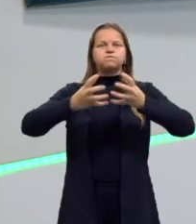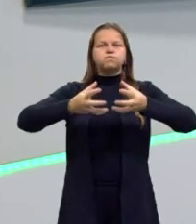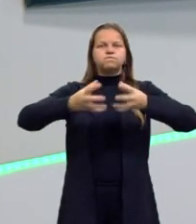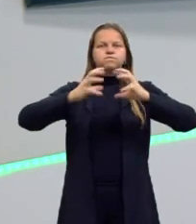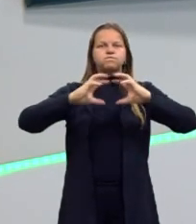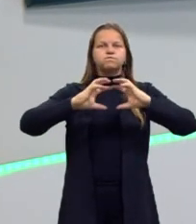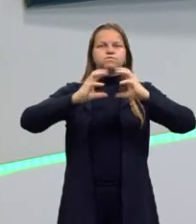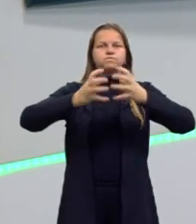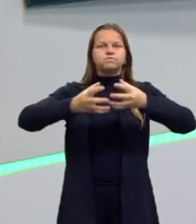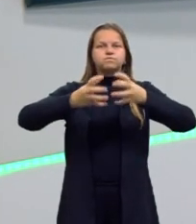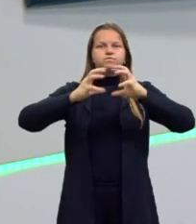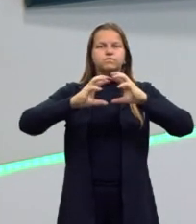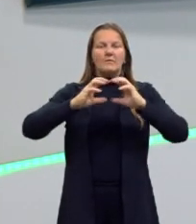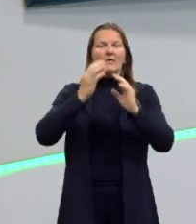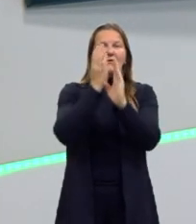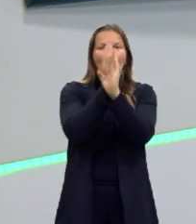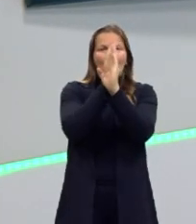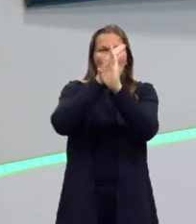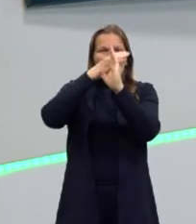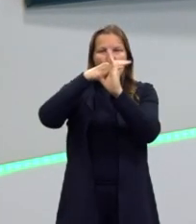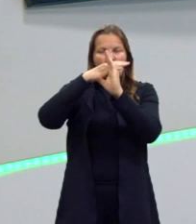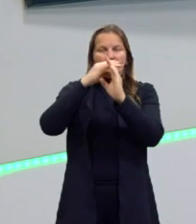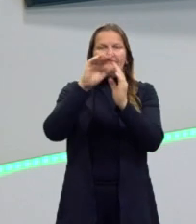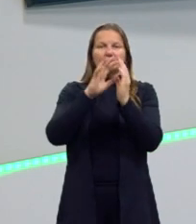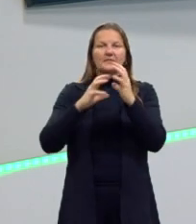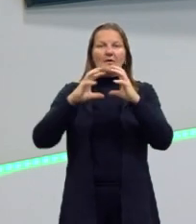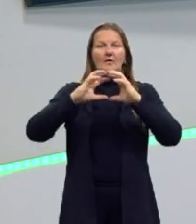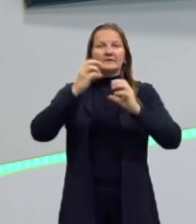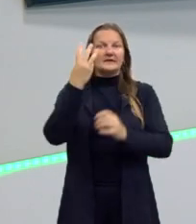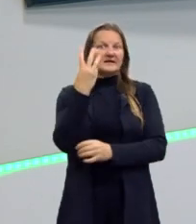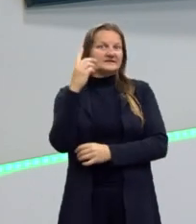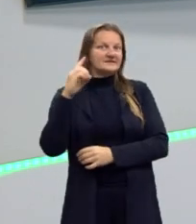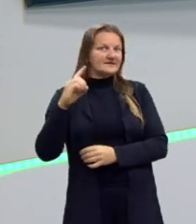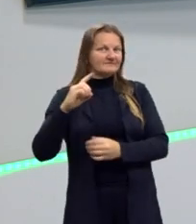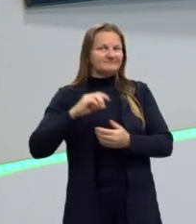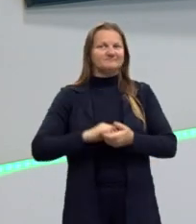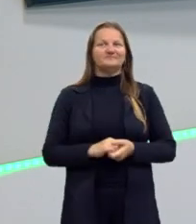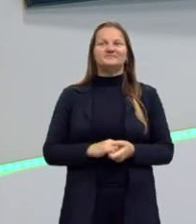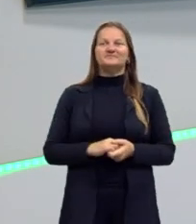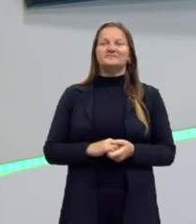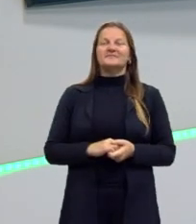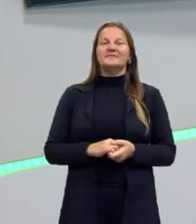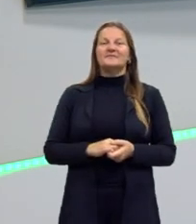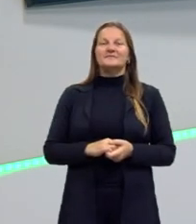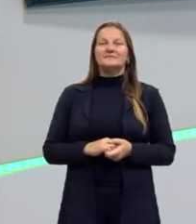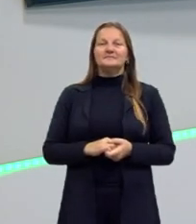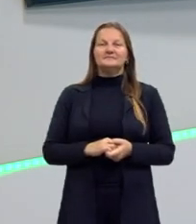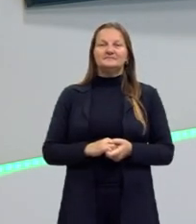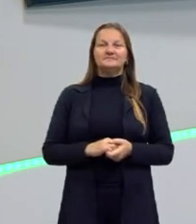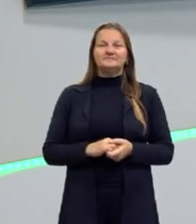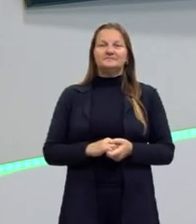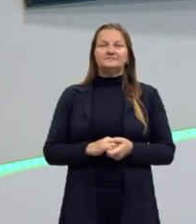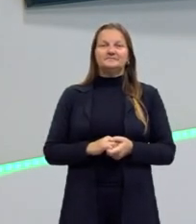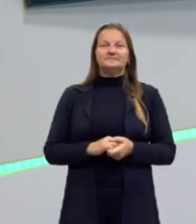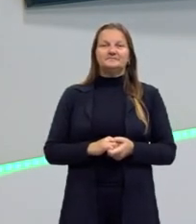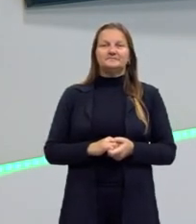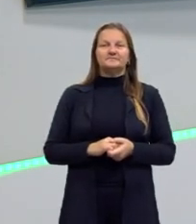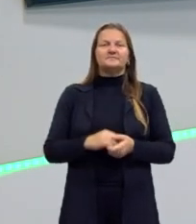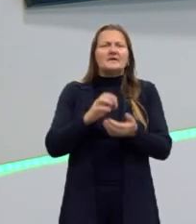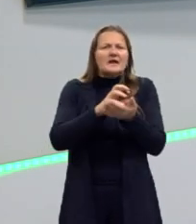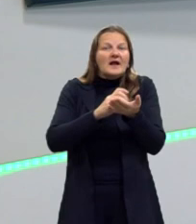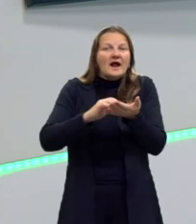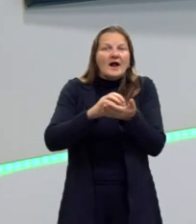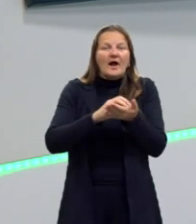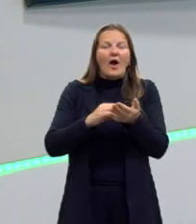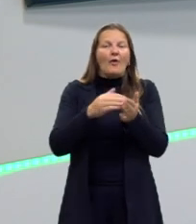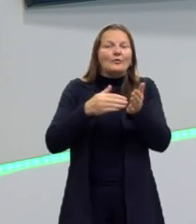geometria espacial, né? As figuras tridimensionais. Então entra aí nos nossos estudos os cálculos